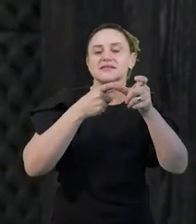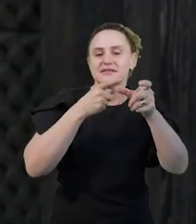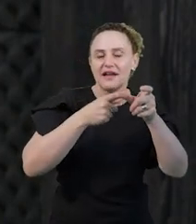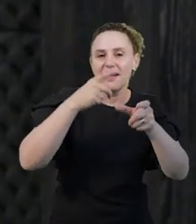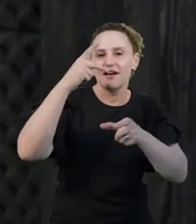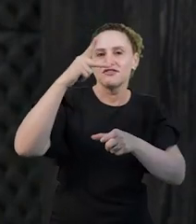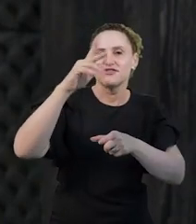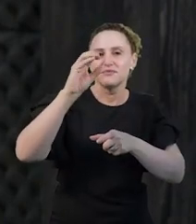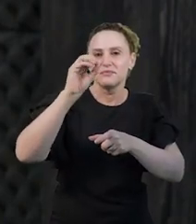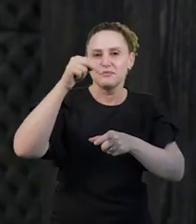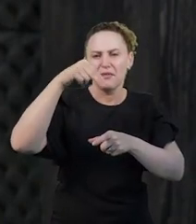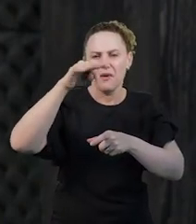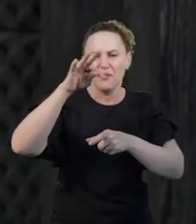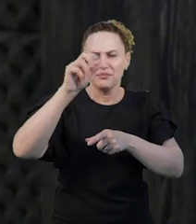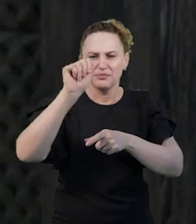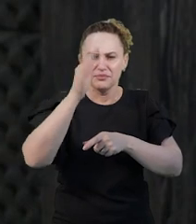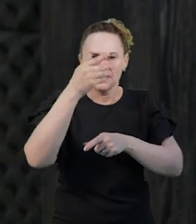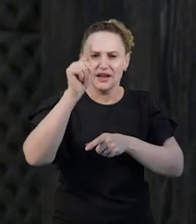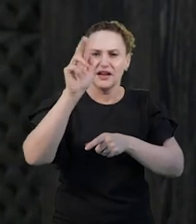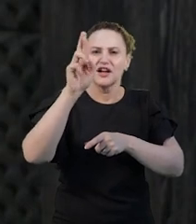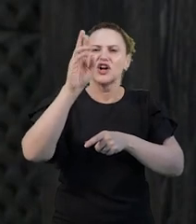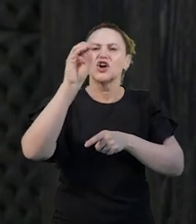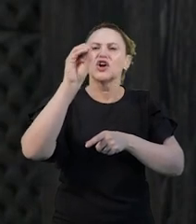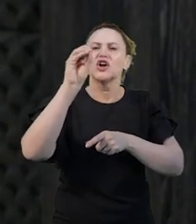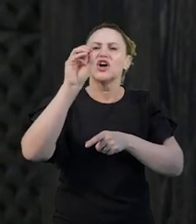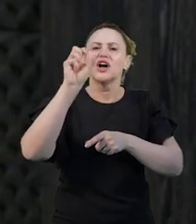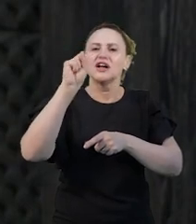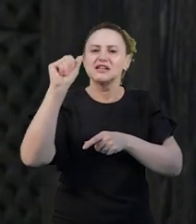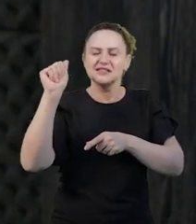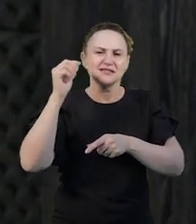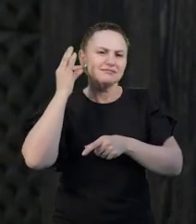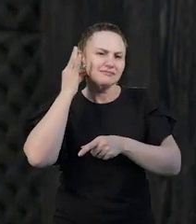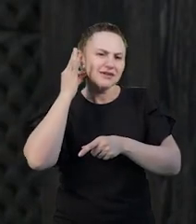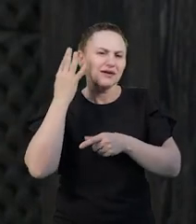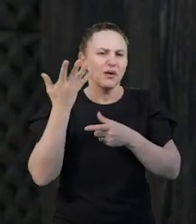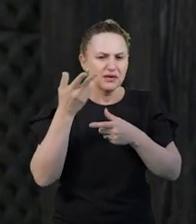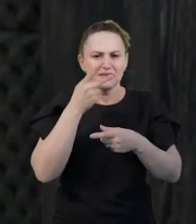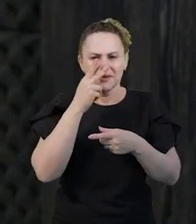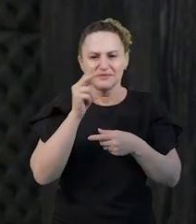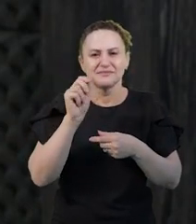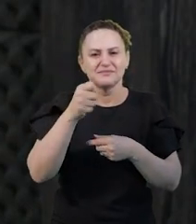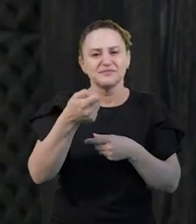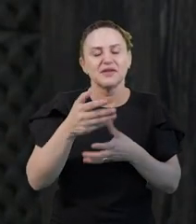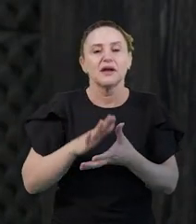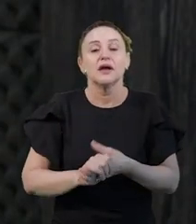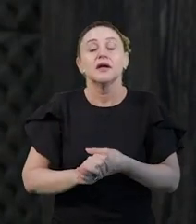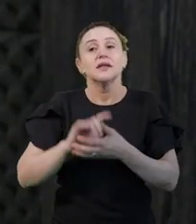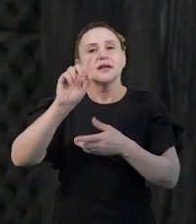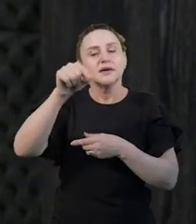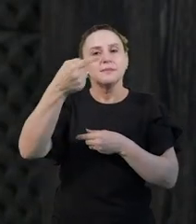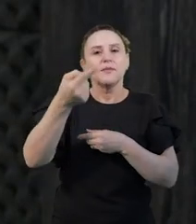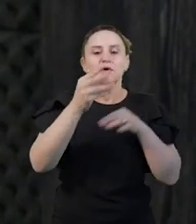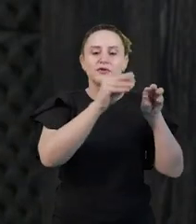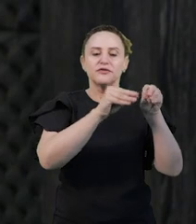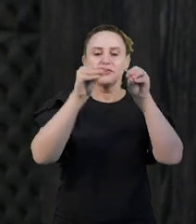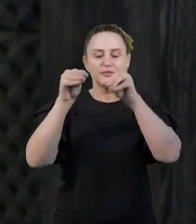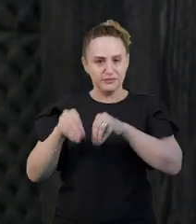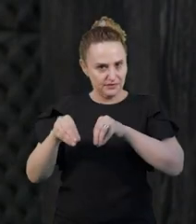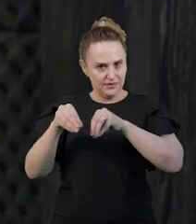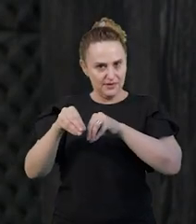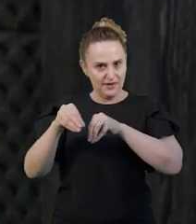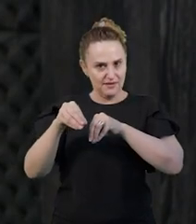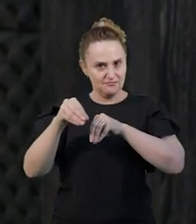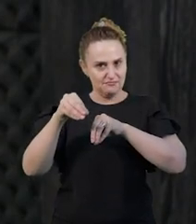comecei a fazer a licenciatura em matemática aqui na própria Unicentro. E